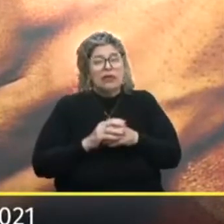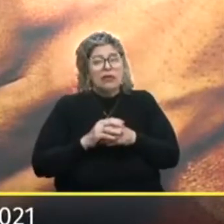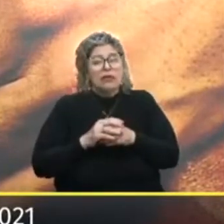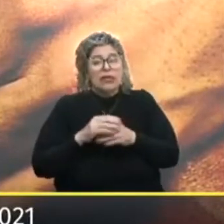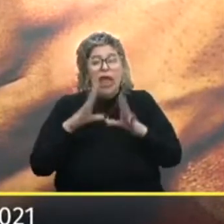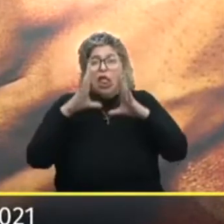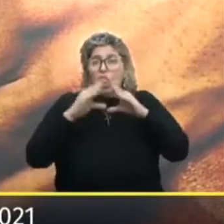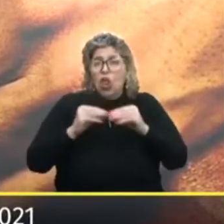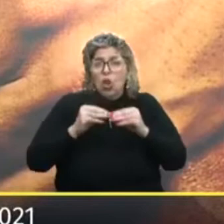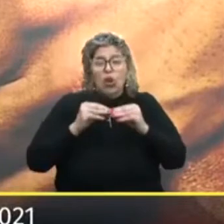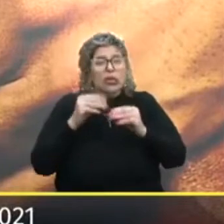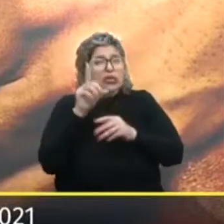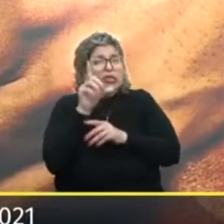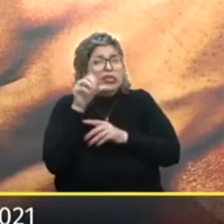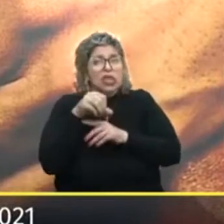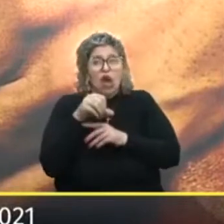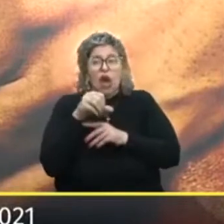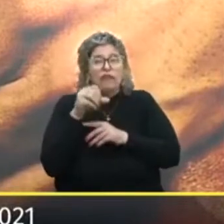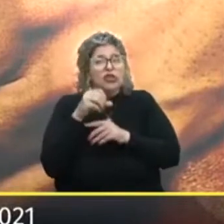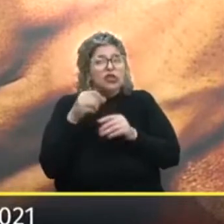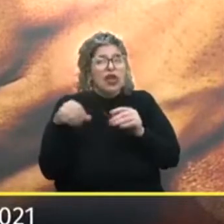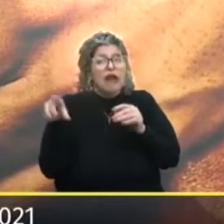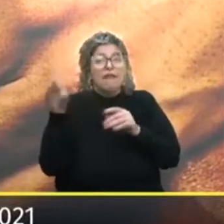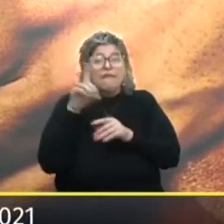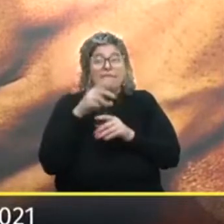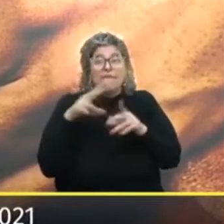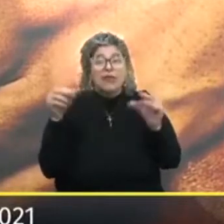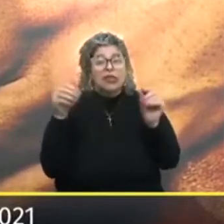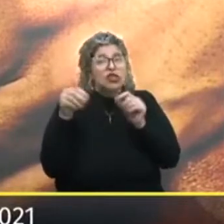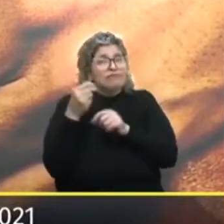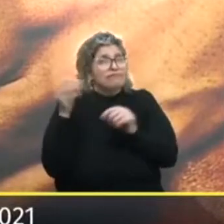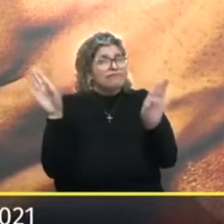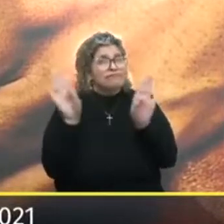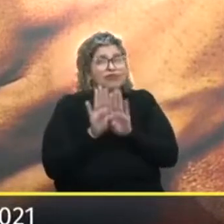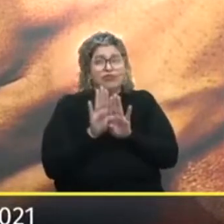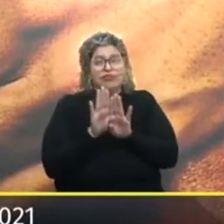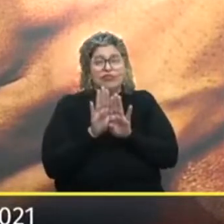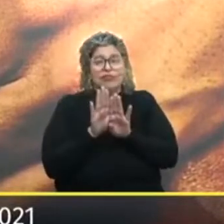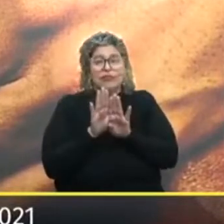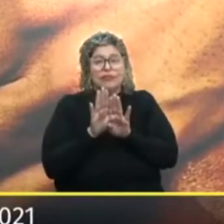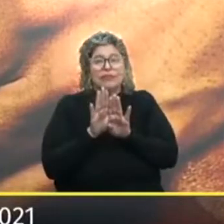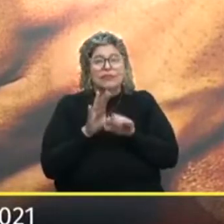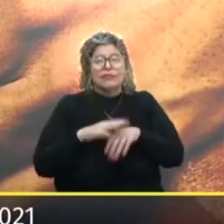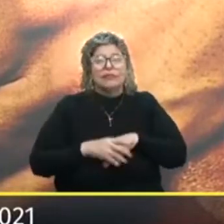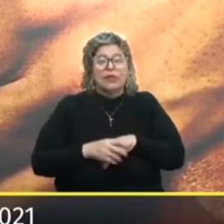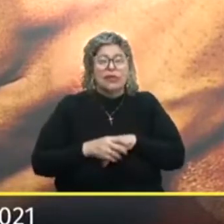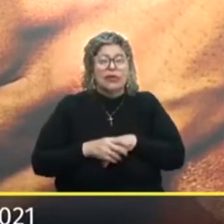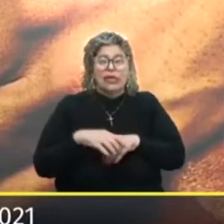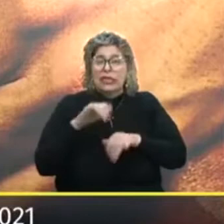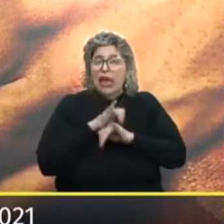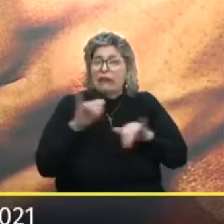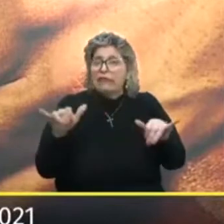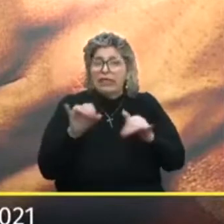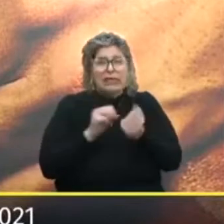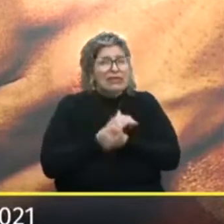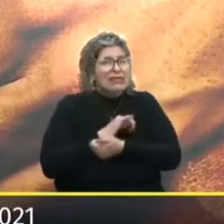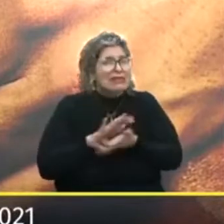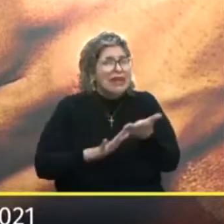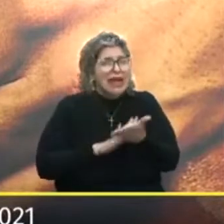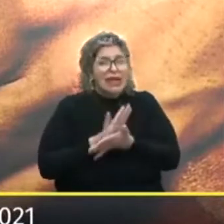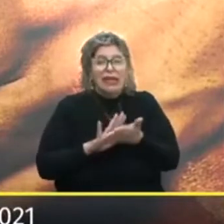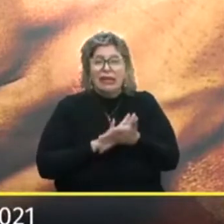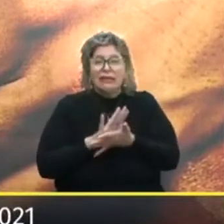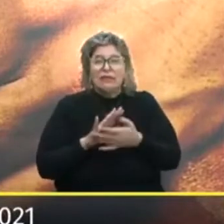noite para o dia No dia 19 Para o dia 20 Você tem O negócio Fechado Sem aviso Prévio Sem nada